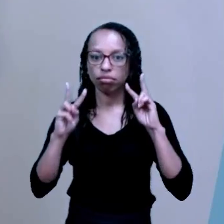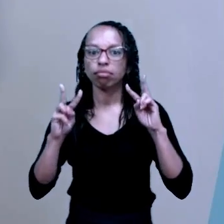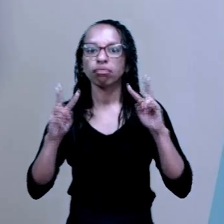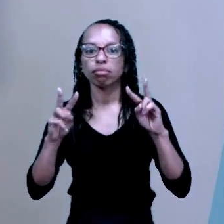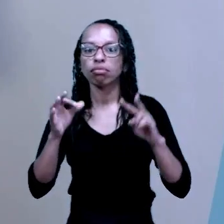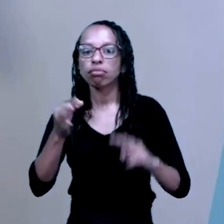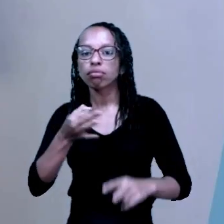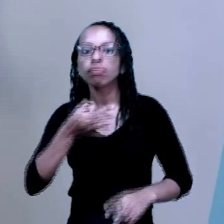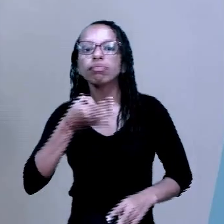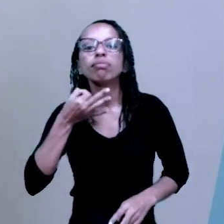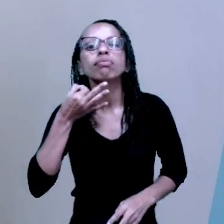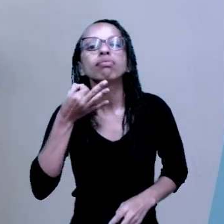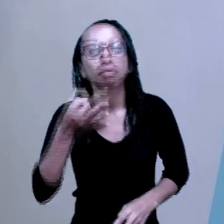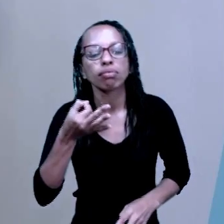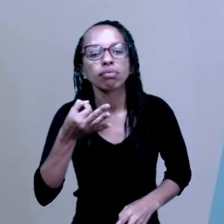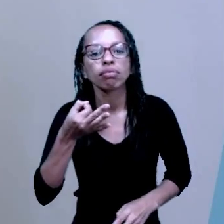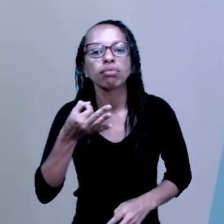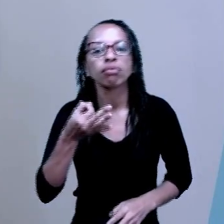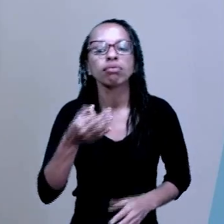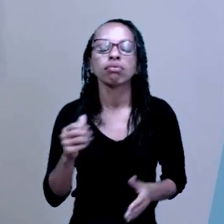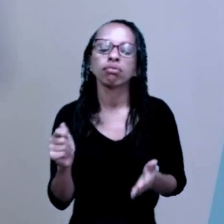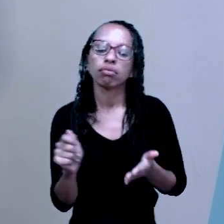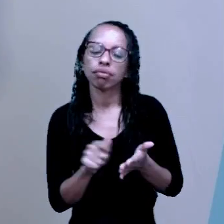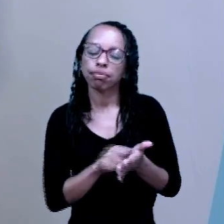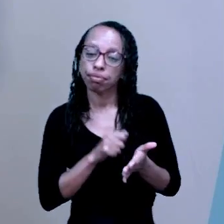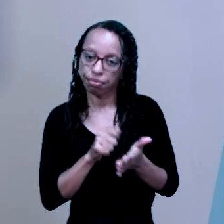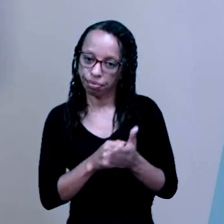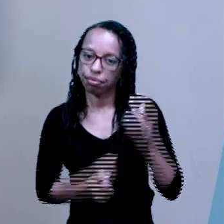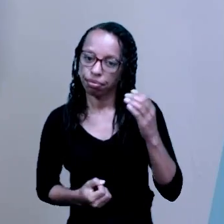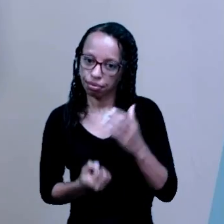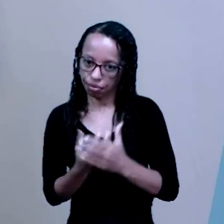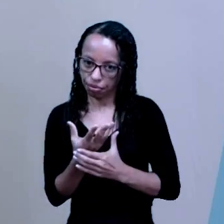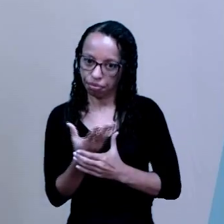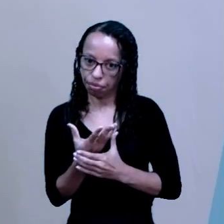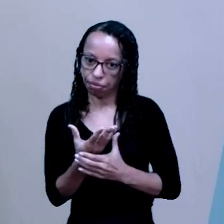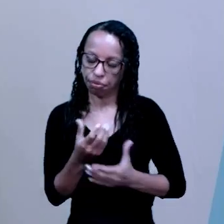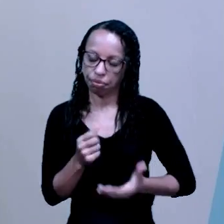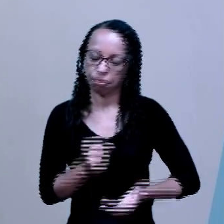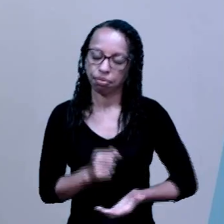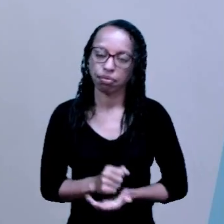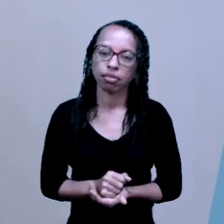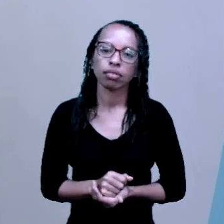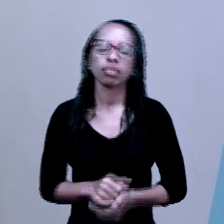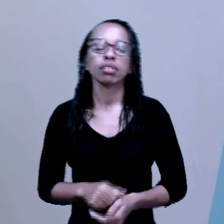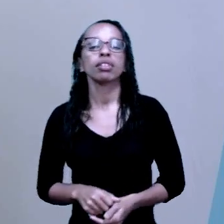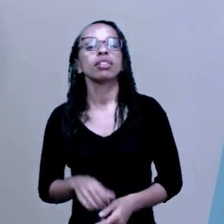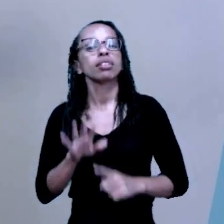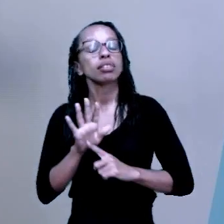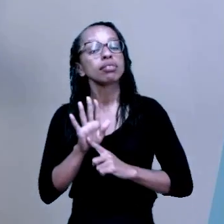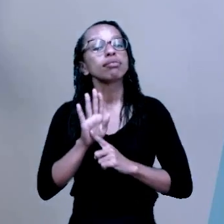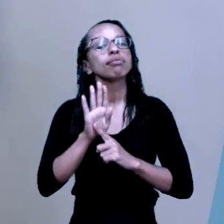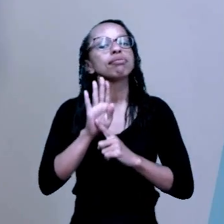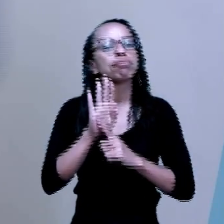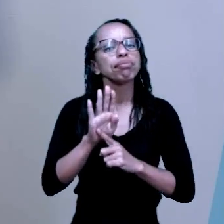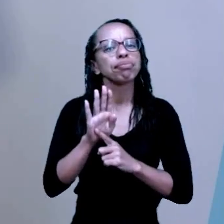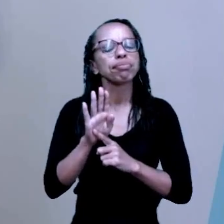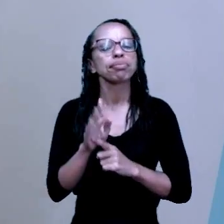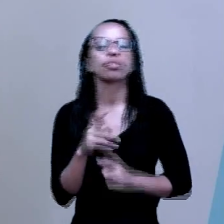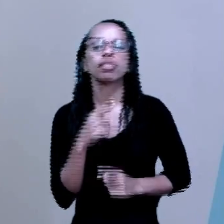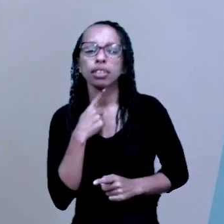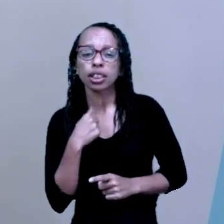Quando o chargista, que é o autor da charge, produz o seu texto, ele está sempre querendo apresentar para o leitor